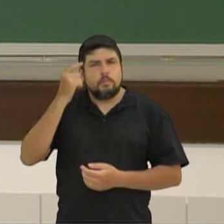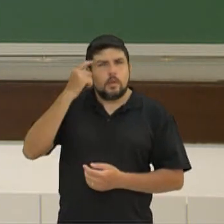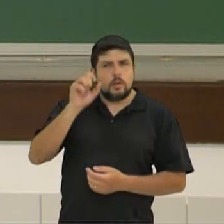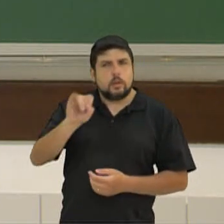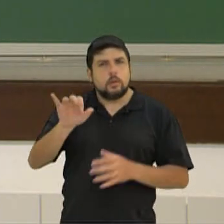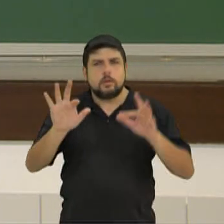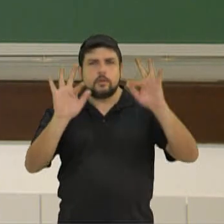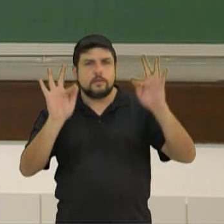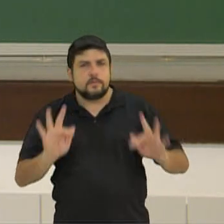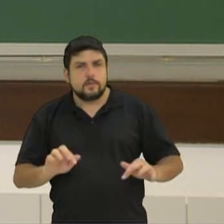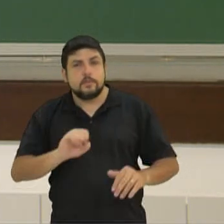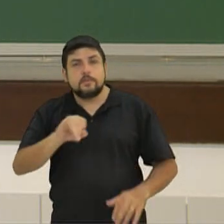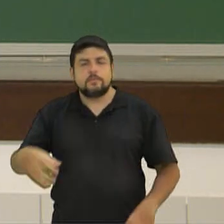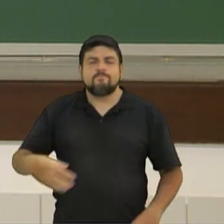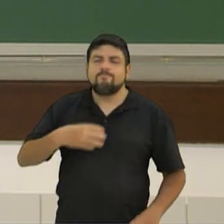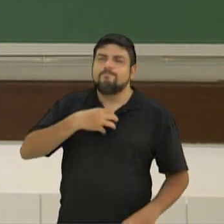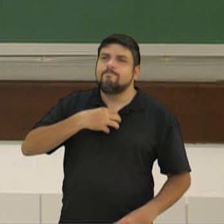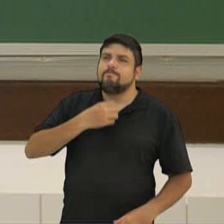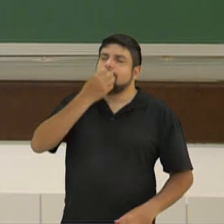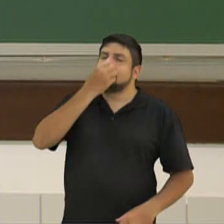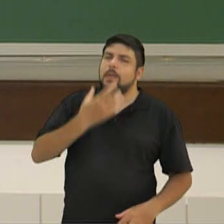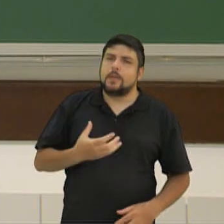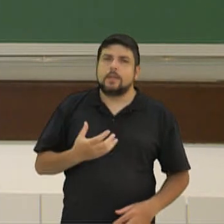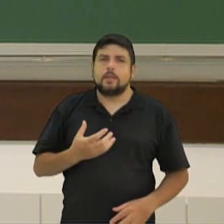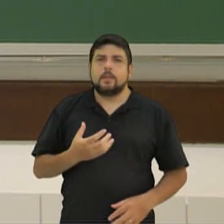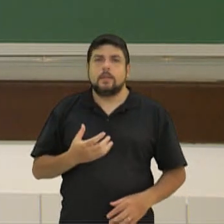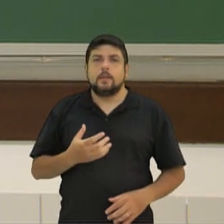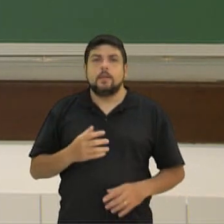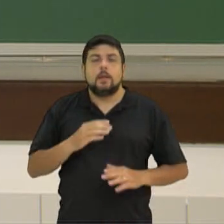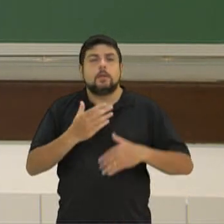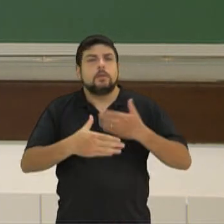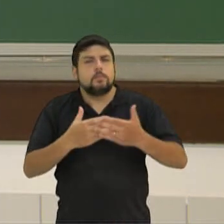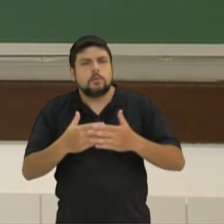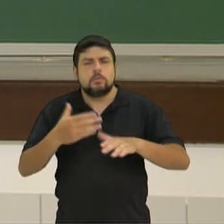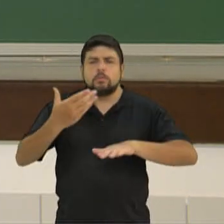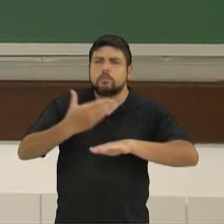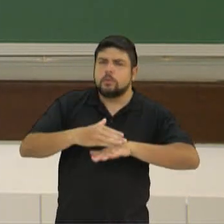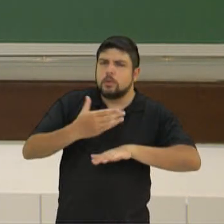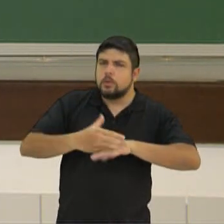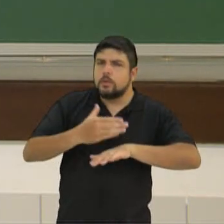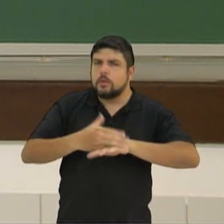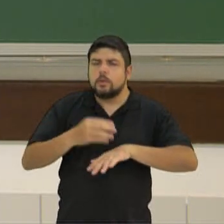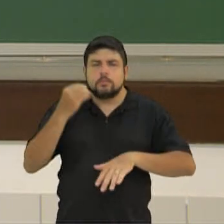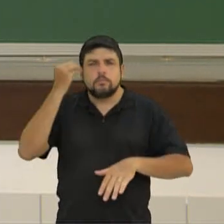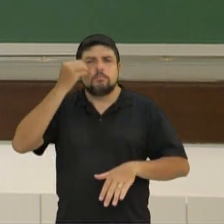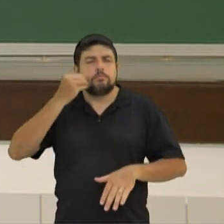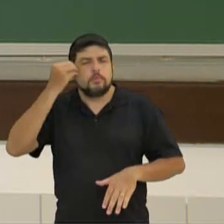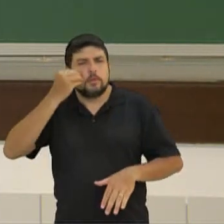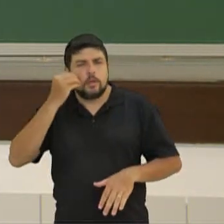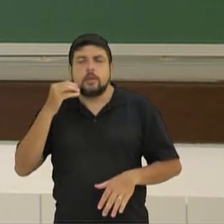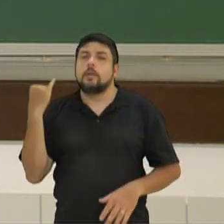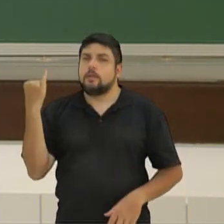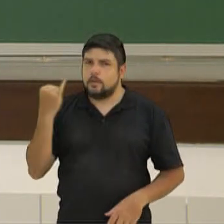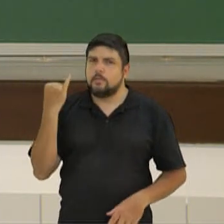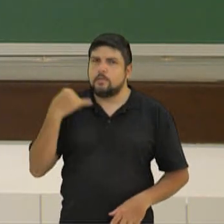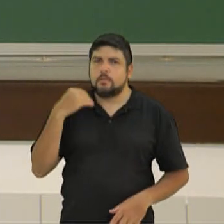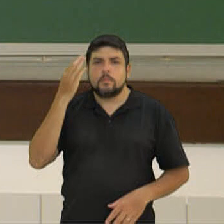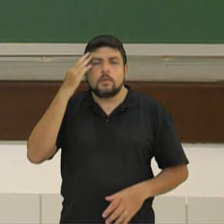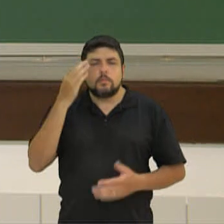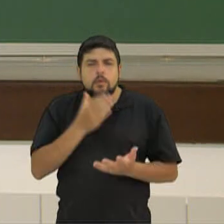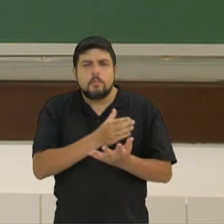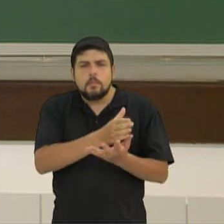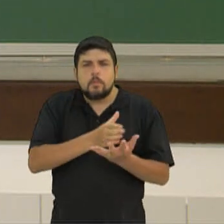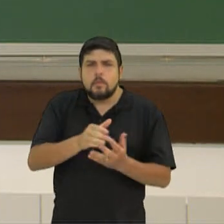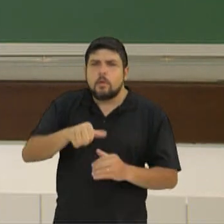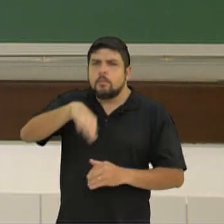se você vai se realizar nessa profissão. E, de repente, eu faço esses testes vocacionais. Eles são bem importantes mesmo para saber ali em que área você